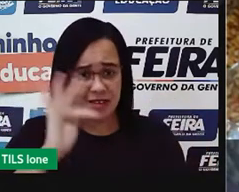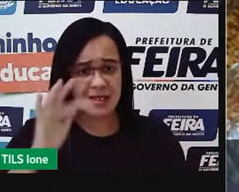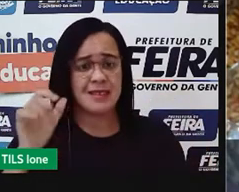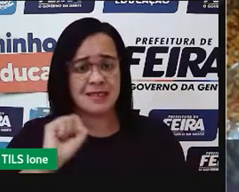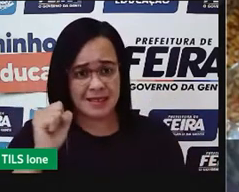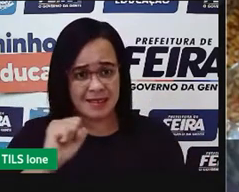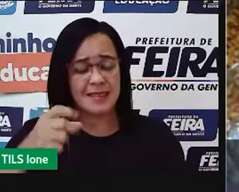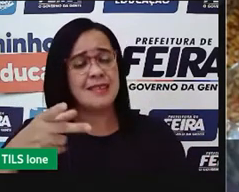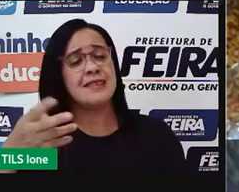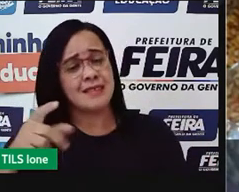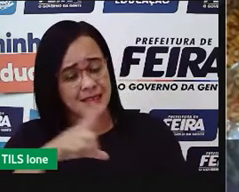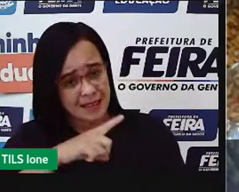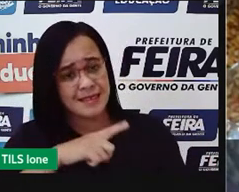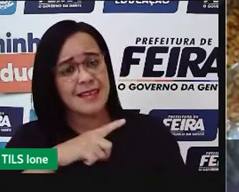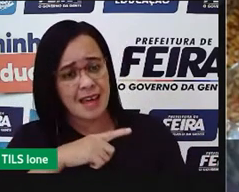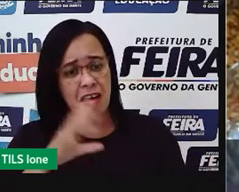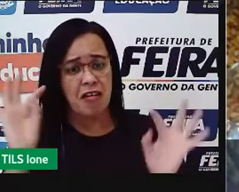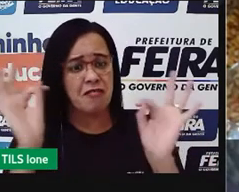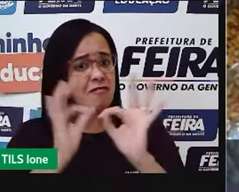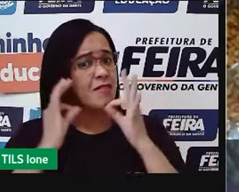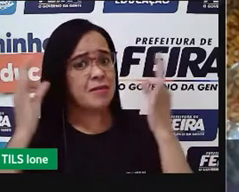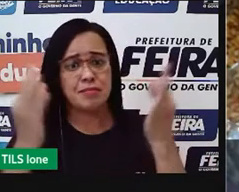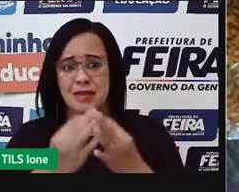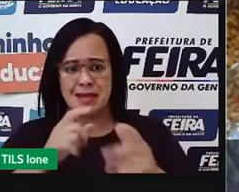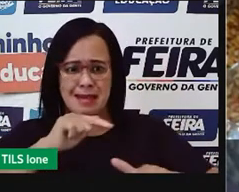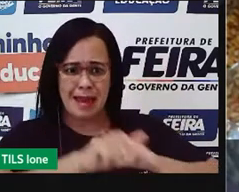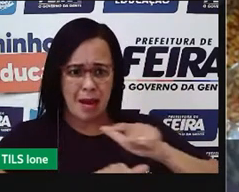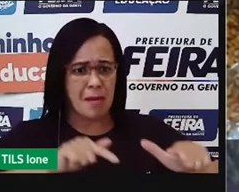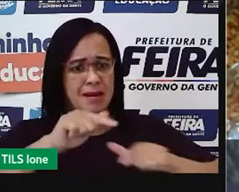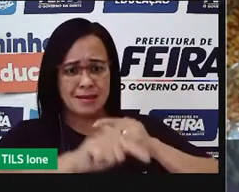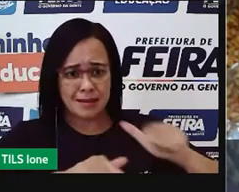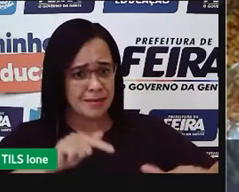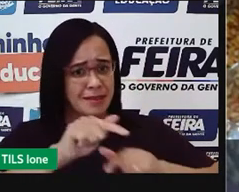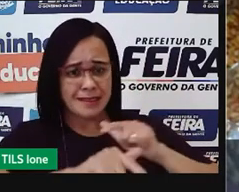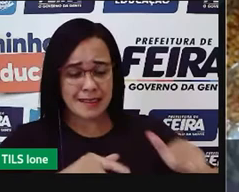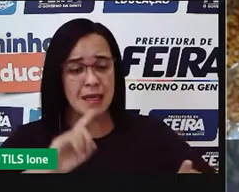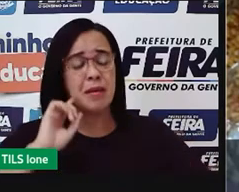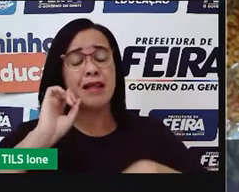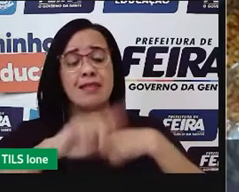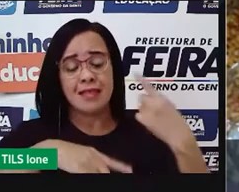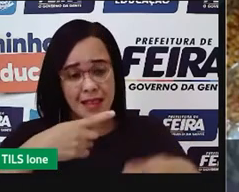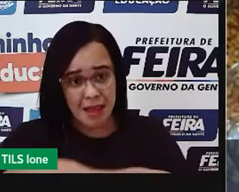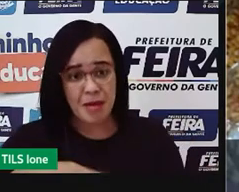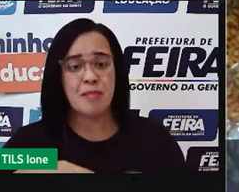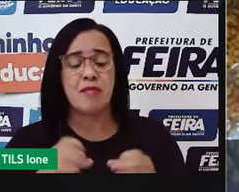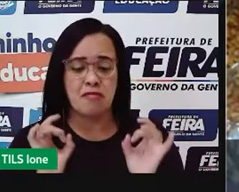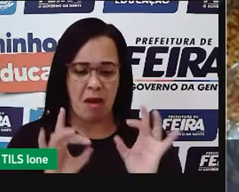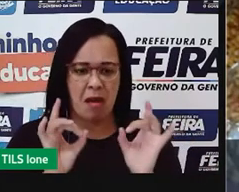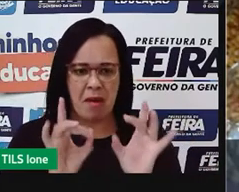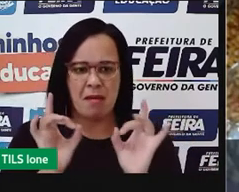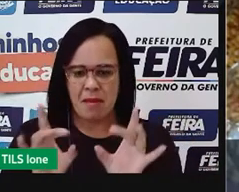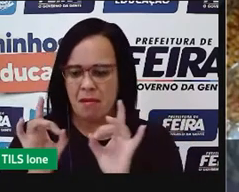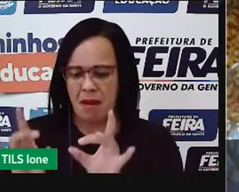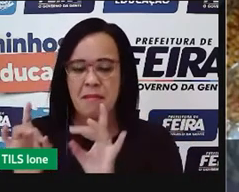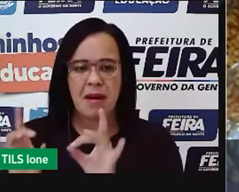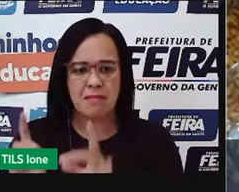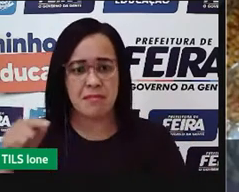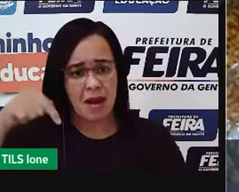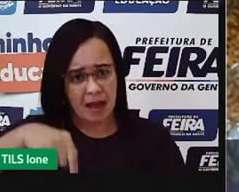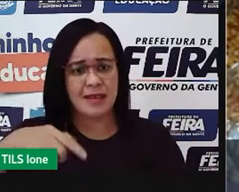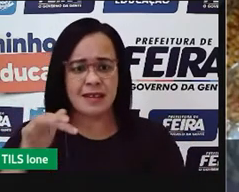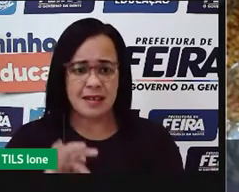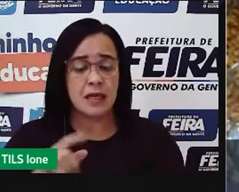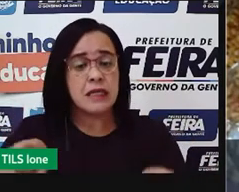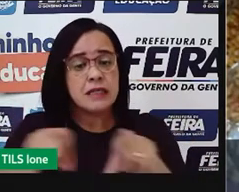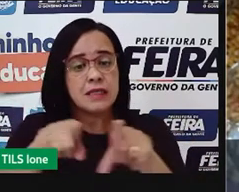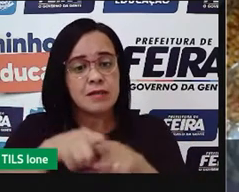ali, né, da região mesmo, do local onde se instala. Se você chegar ali na Praça do Tomba, né, na feirinha da estação, lá no próprio